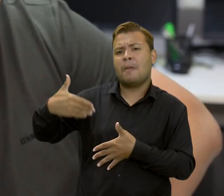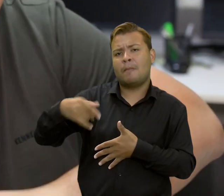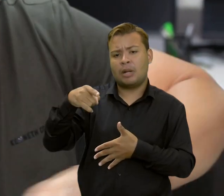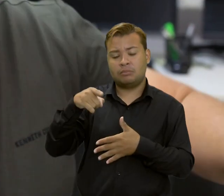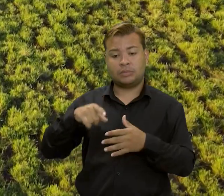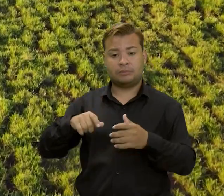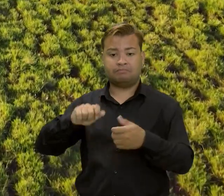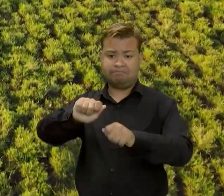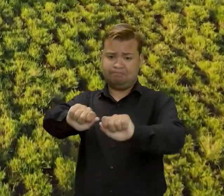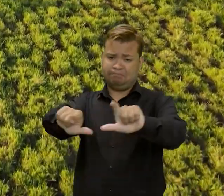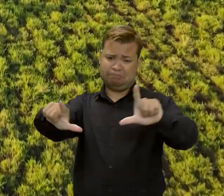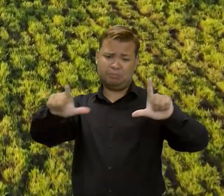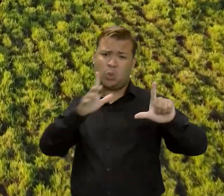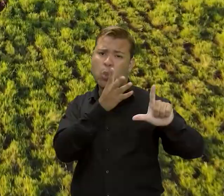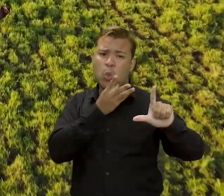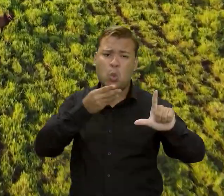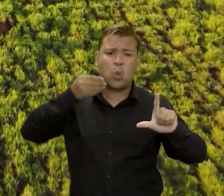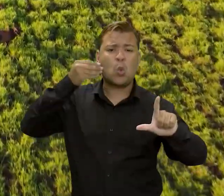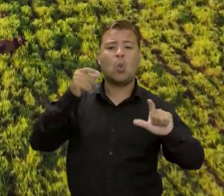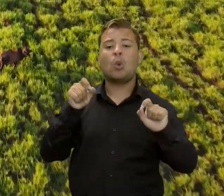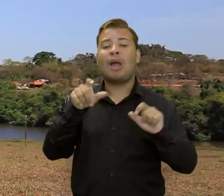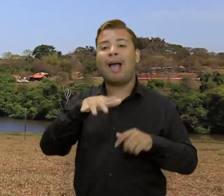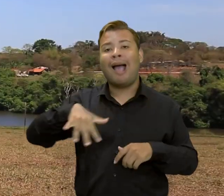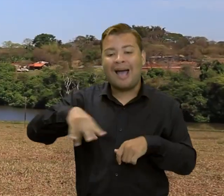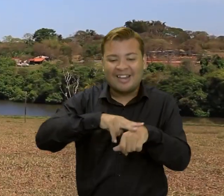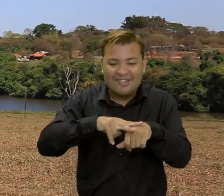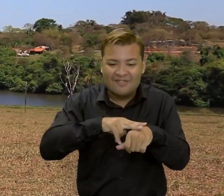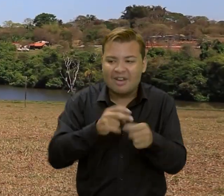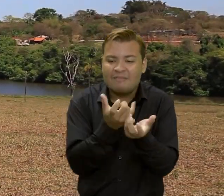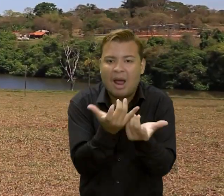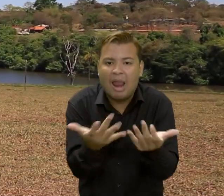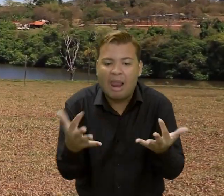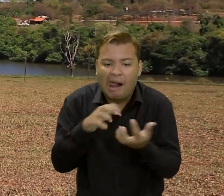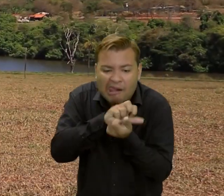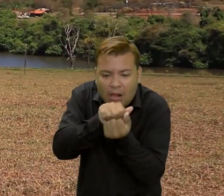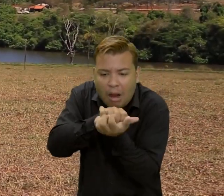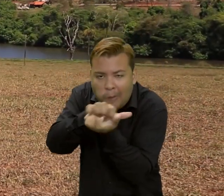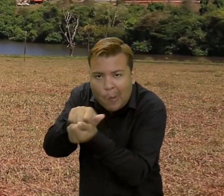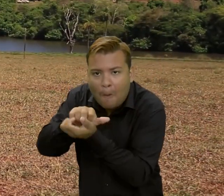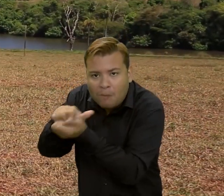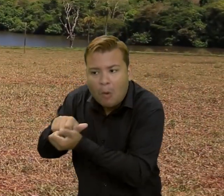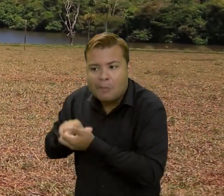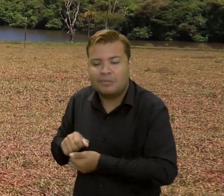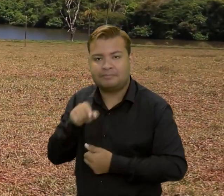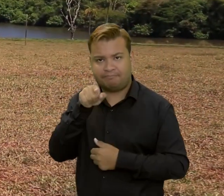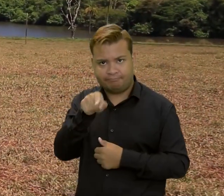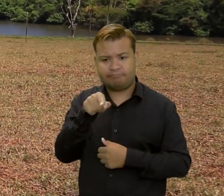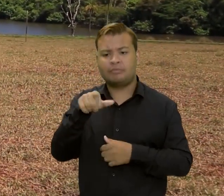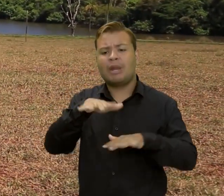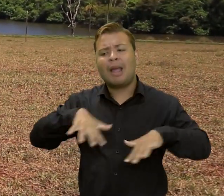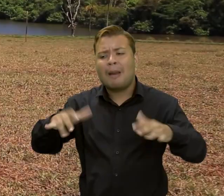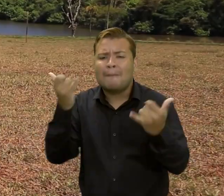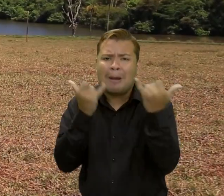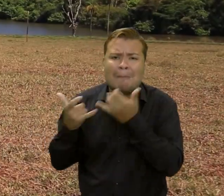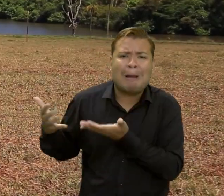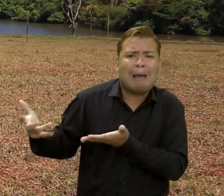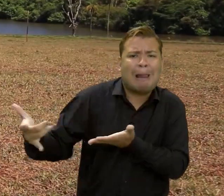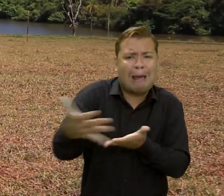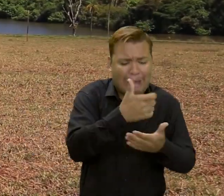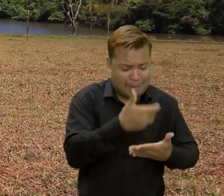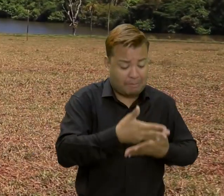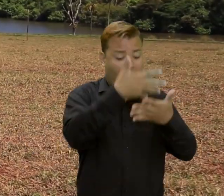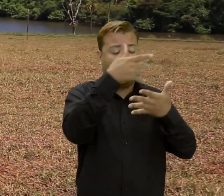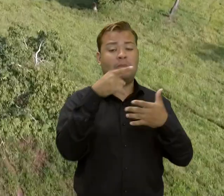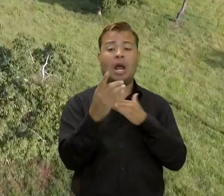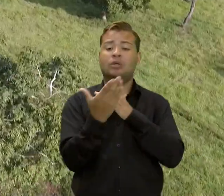resolução para áreas de pastagem. Os dados coletados vão contribuir para o melhor entendimento dessas